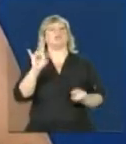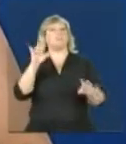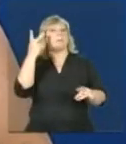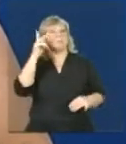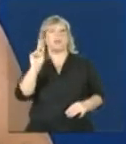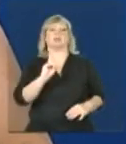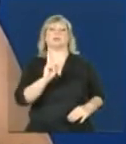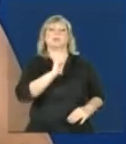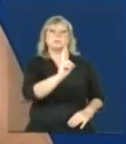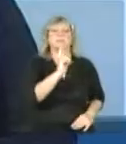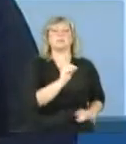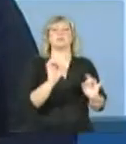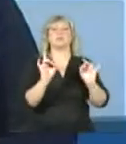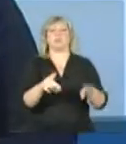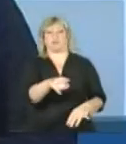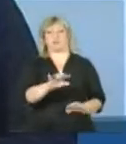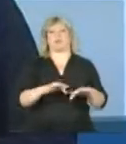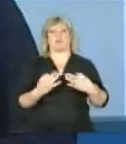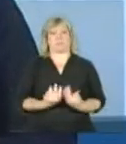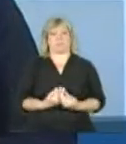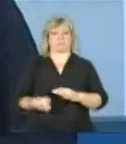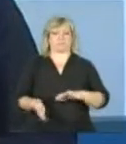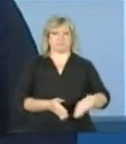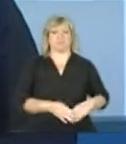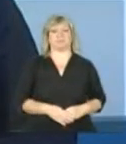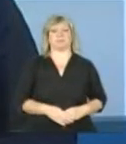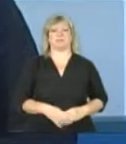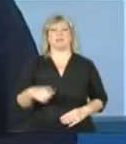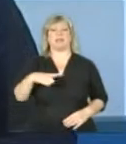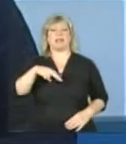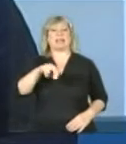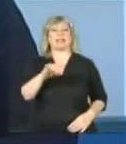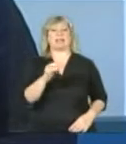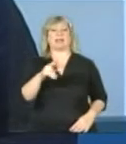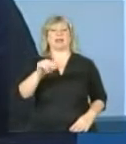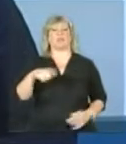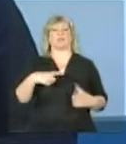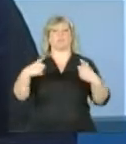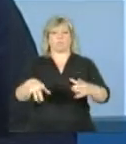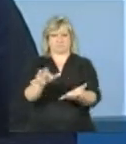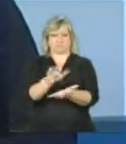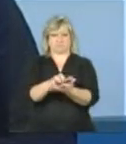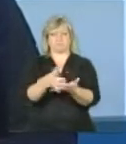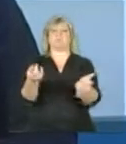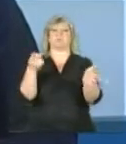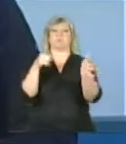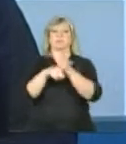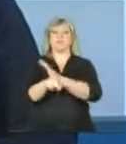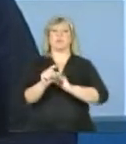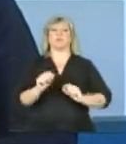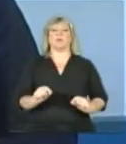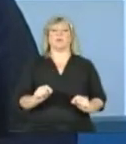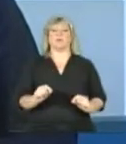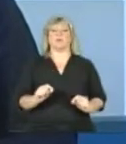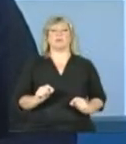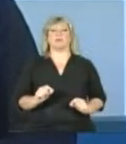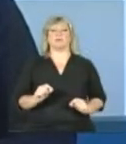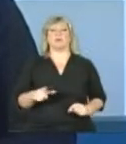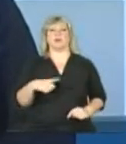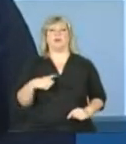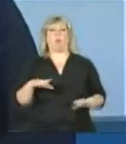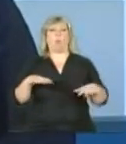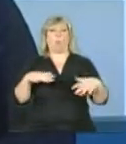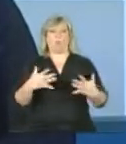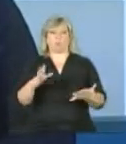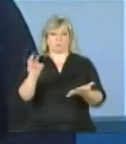entrevistar a família. Natália Barbosa, de Ourobó, também no Pernambuco, pergunta. Ao digitar